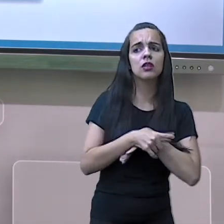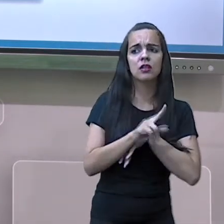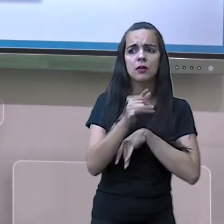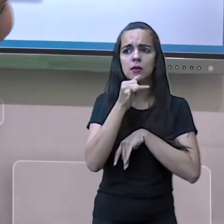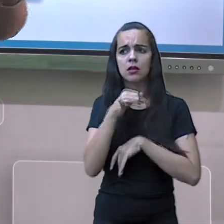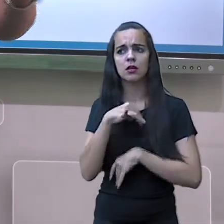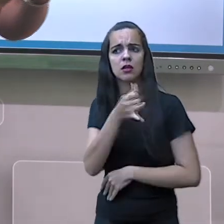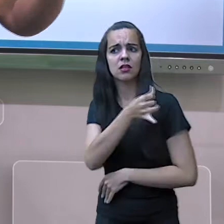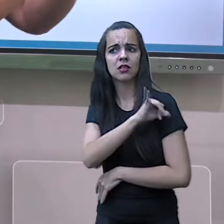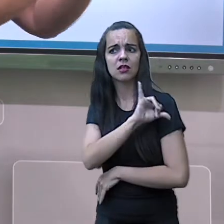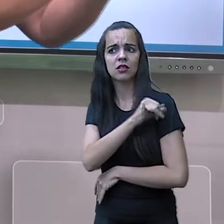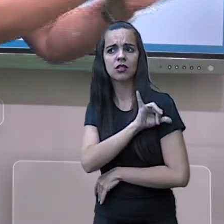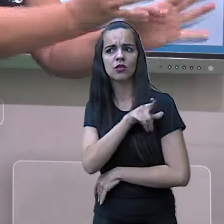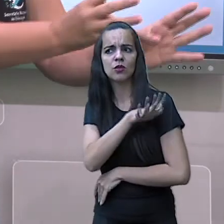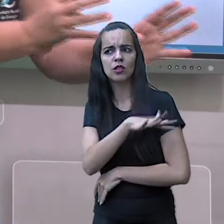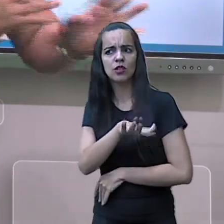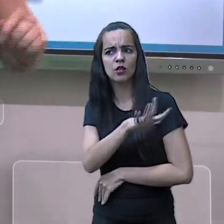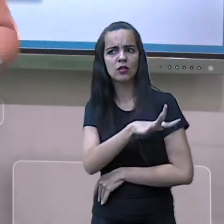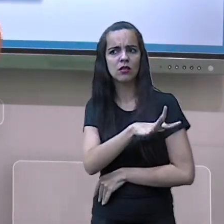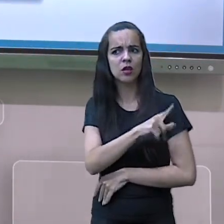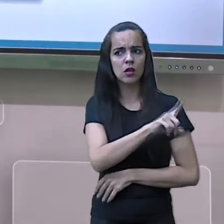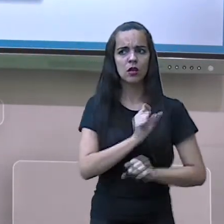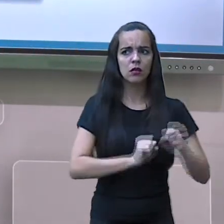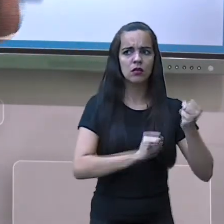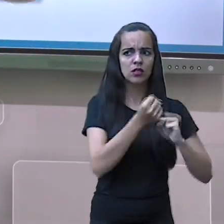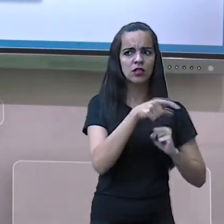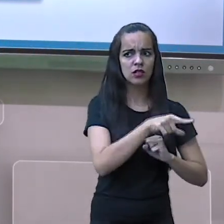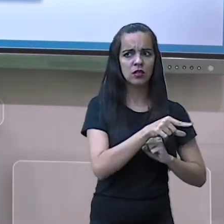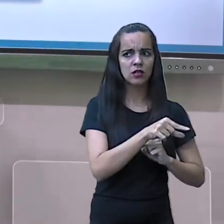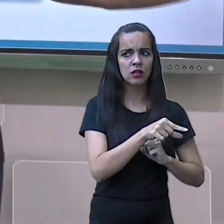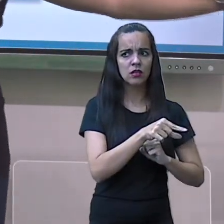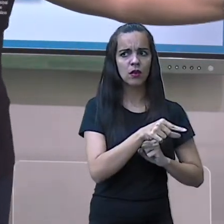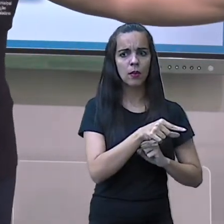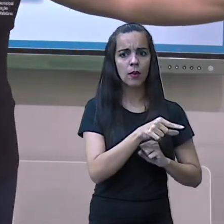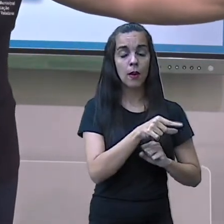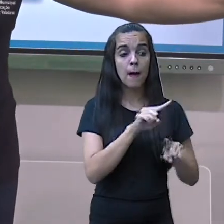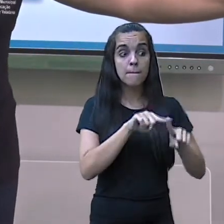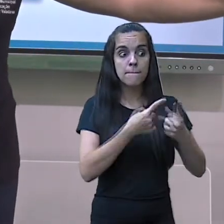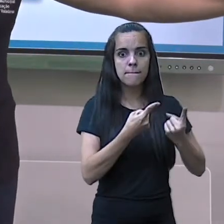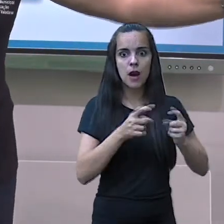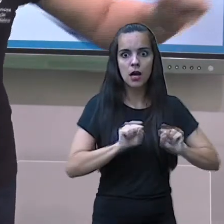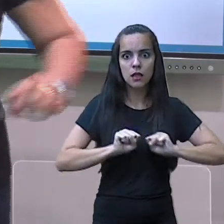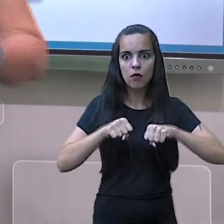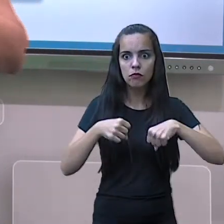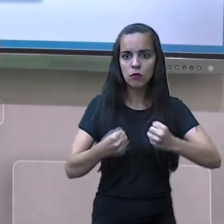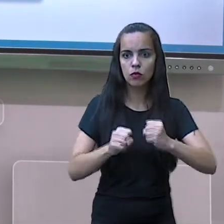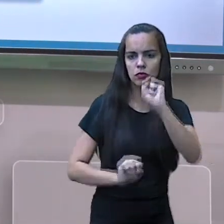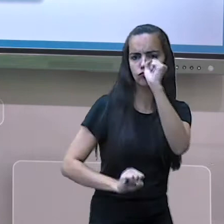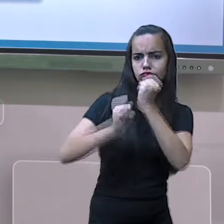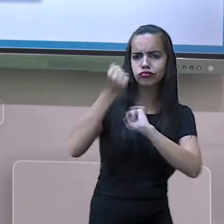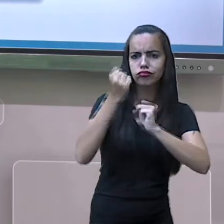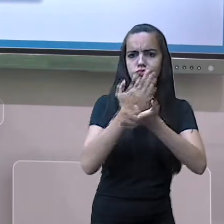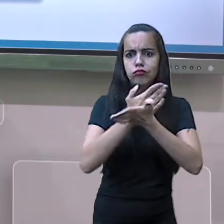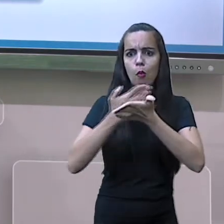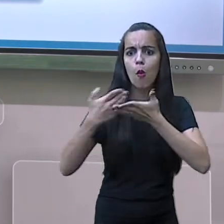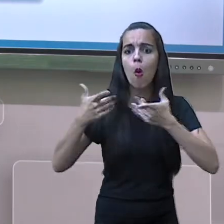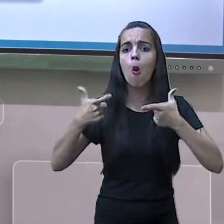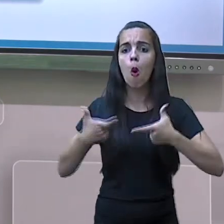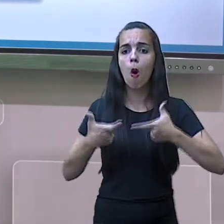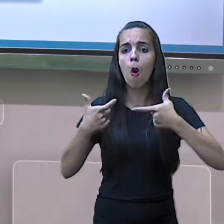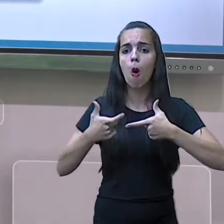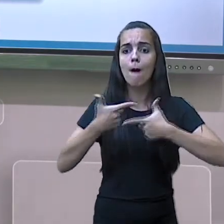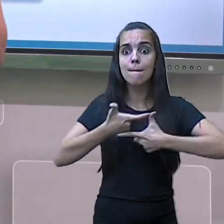Quando nós falamos do processo de industrialização, ele começou aonde? Estado de São Paulo. Foi financiado por quem?